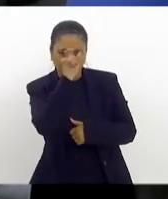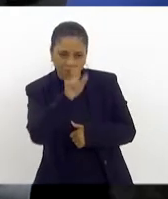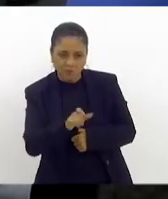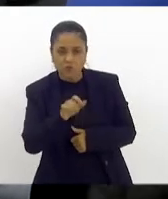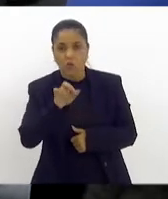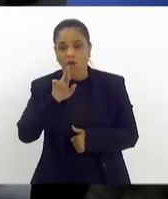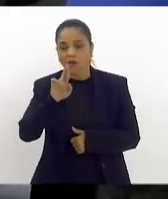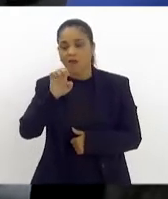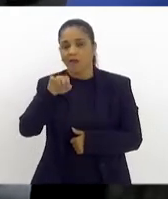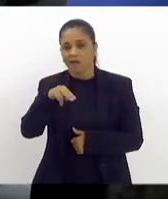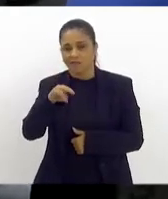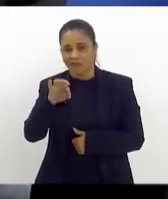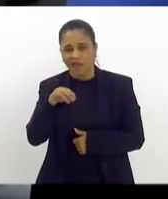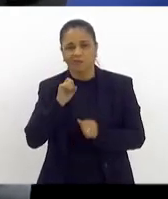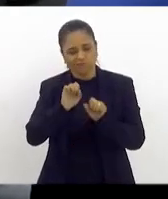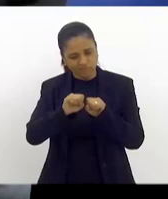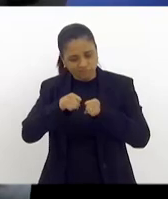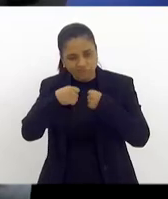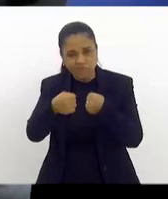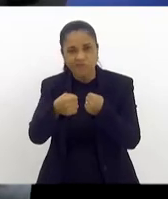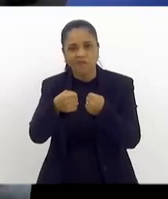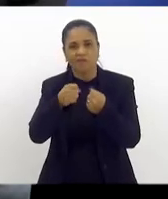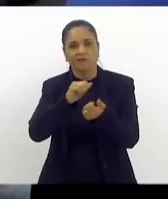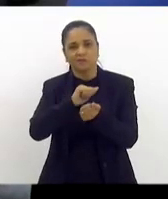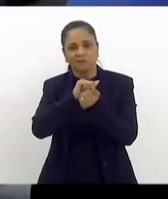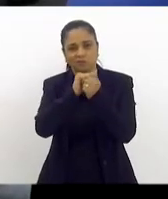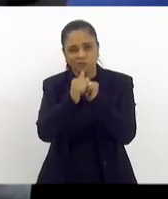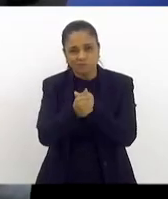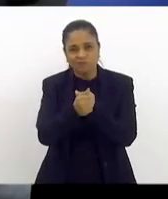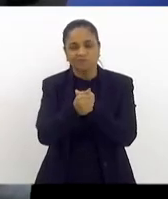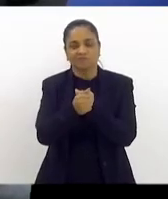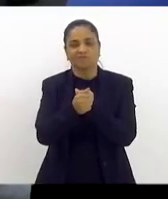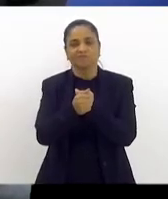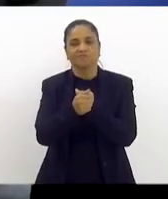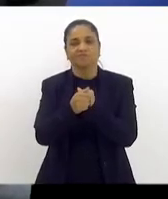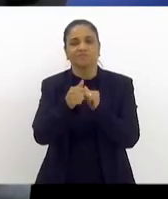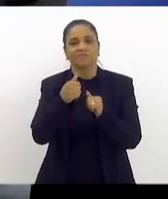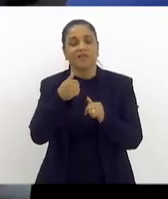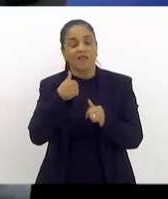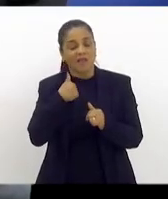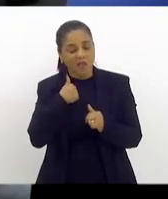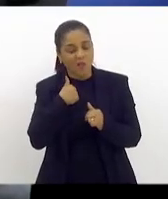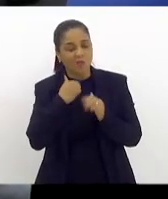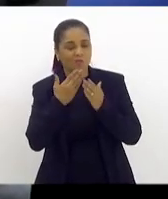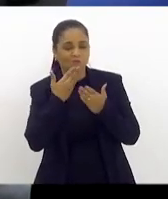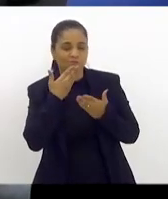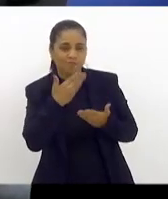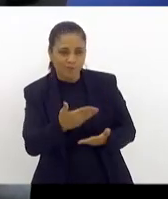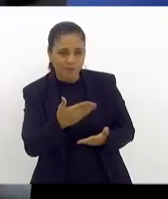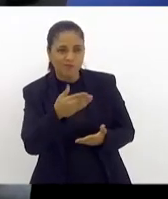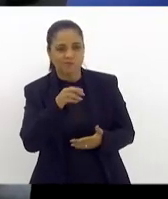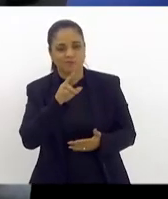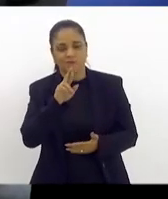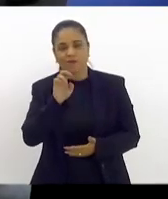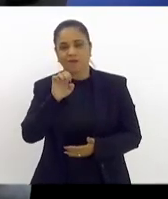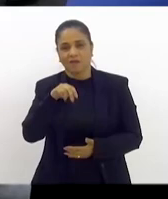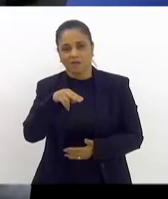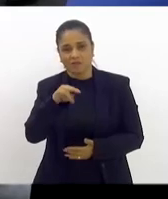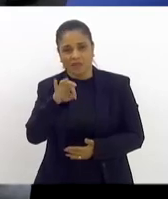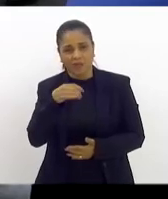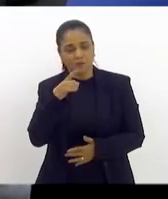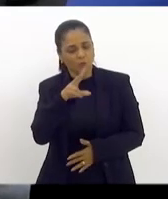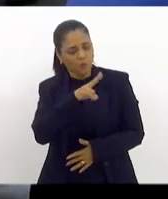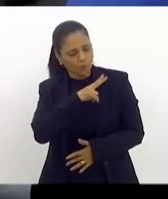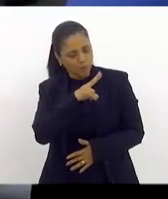que tem falado muito, que é o defensor dos esportes. Renato, o apelo que eu faço para você, um apelo pessoal,